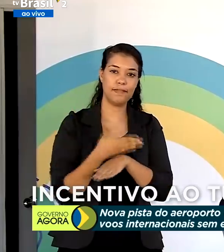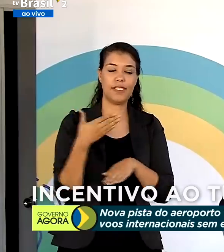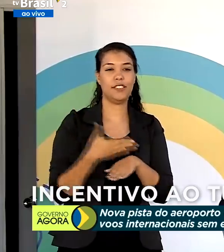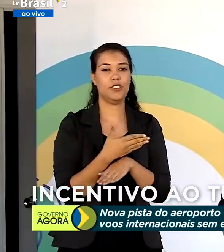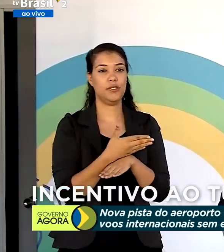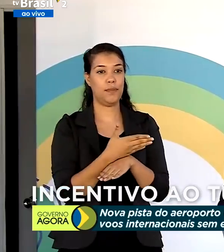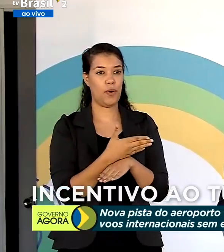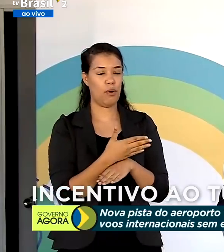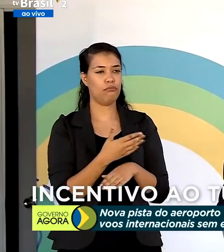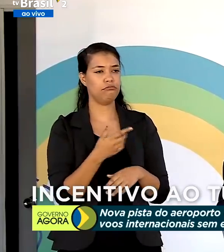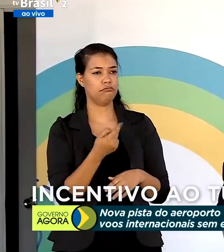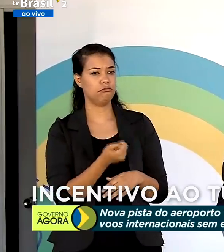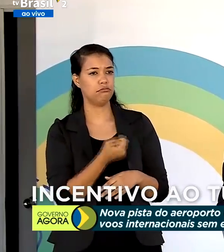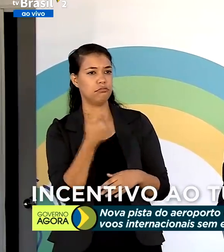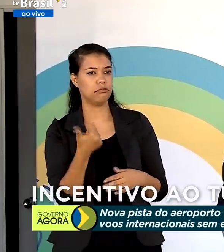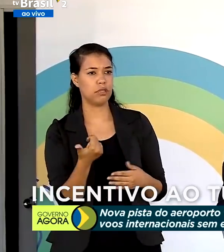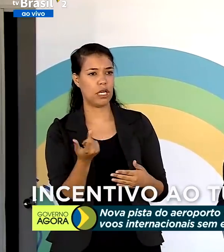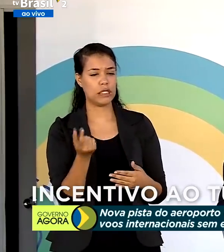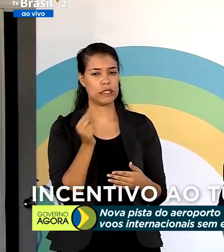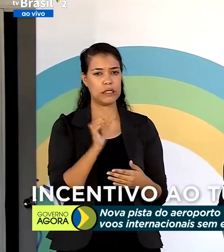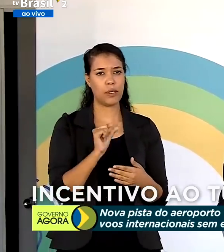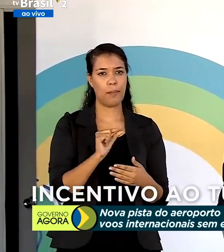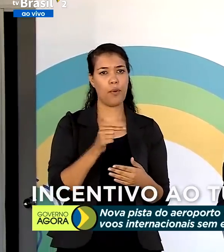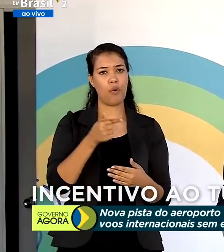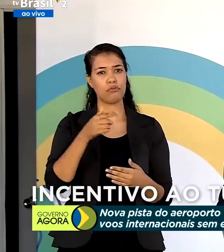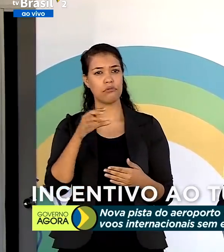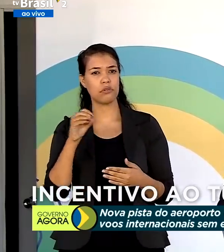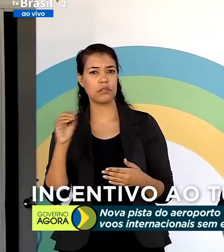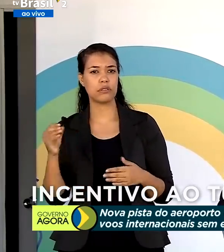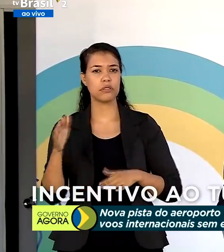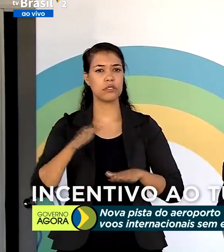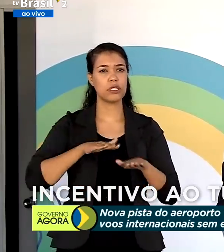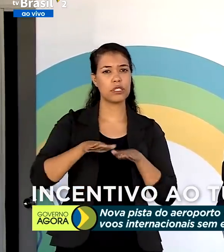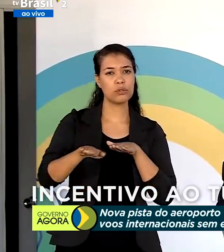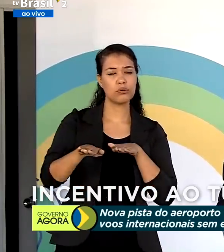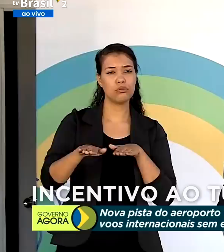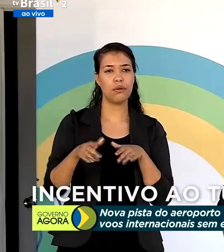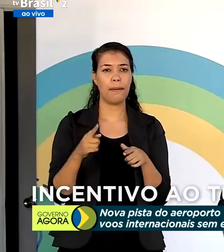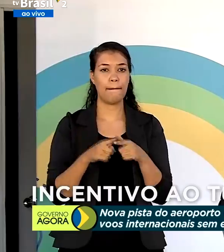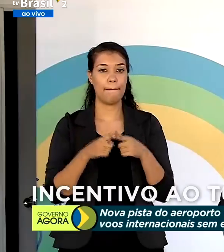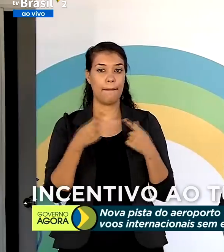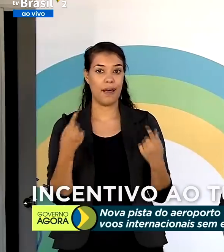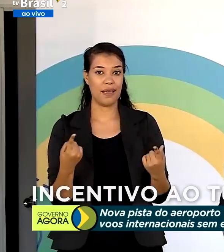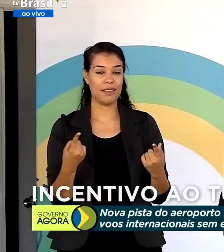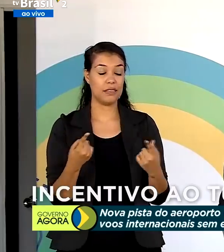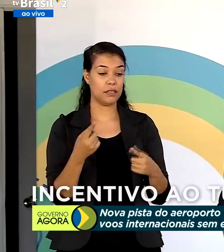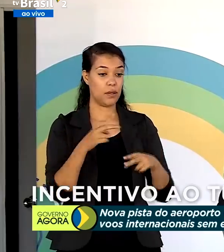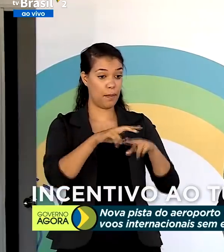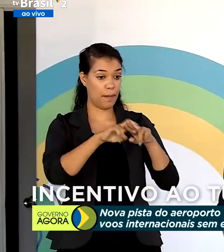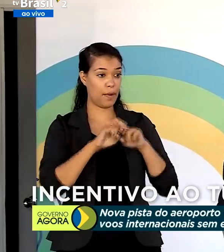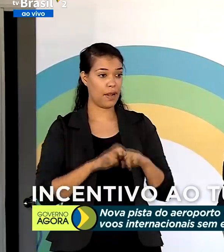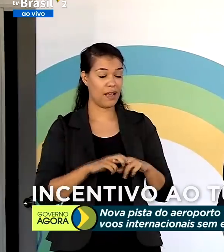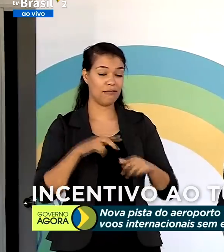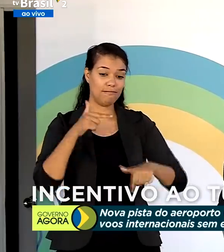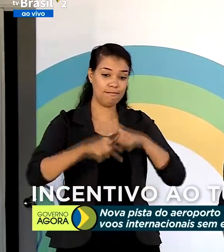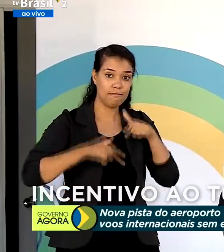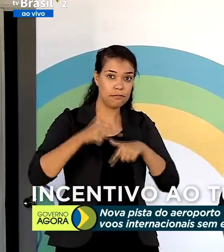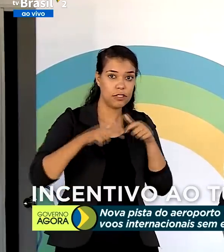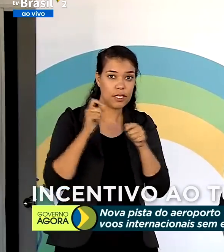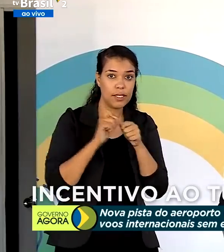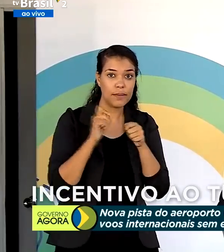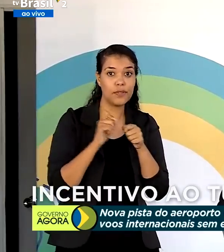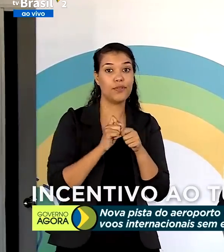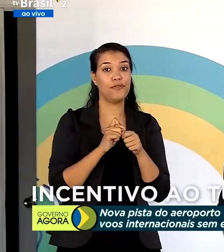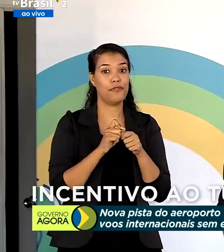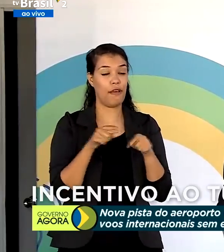metros de pista, parece pouco, mas por conta da depressão, por conta do trabalho que foi feito, inclusive feito durante